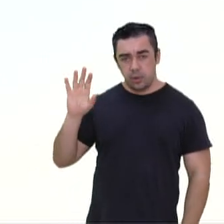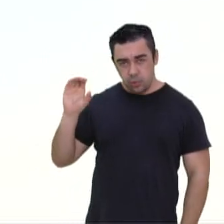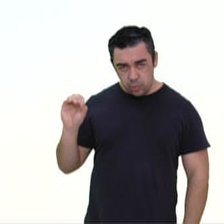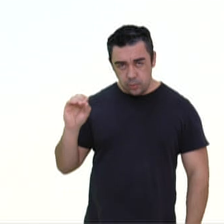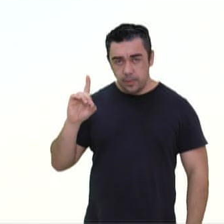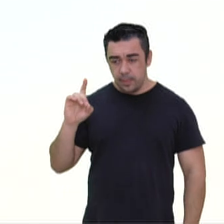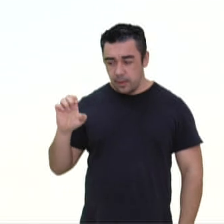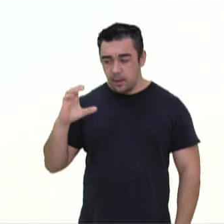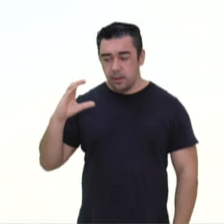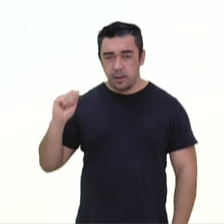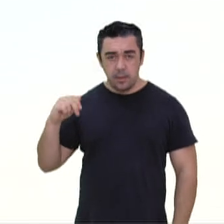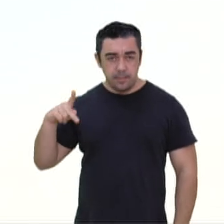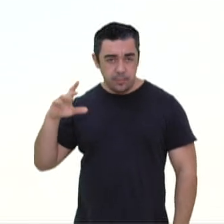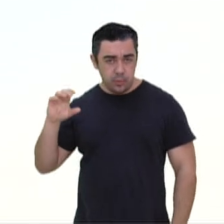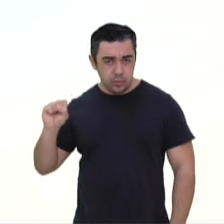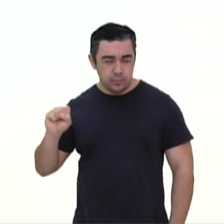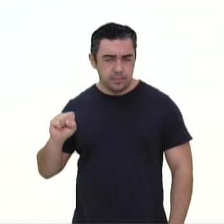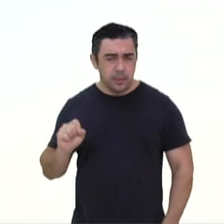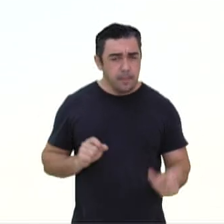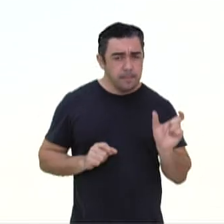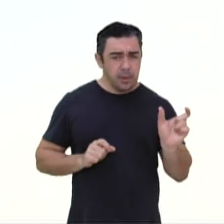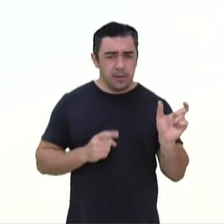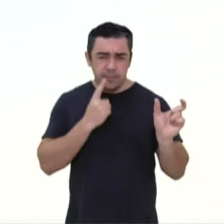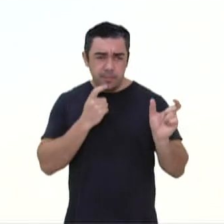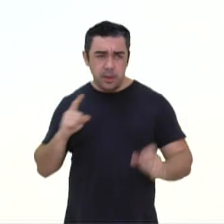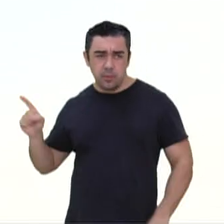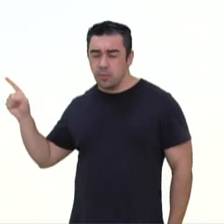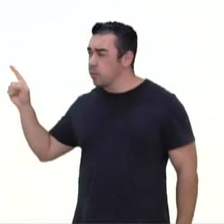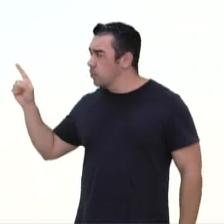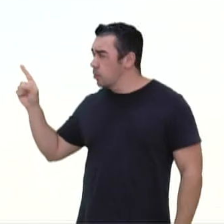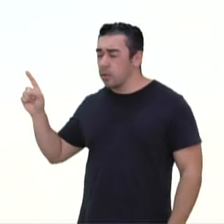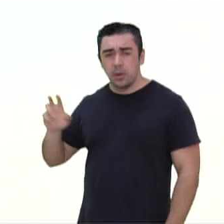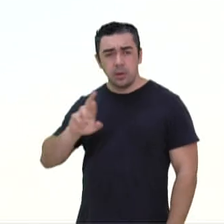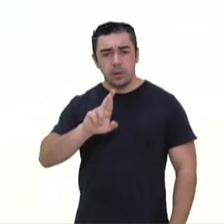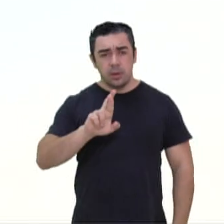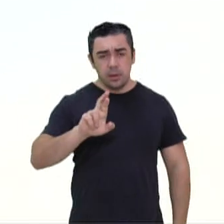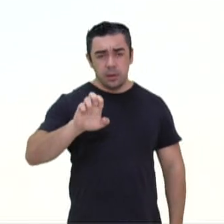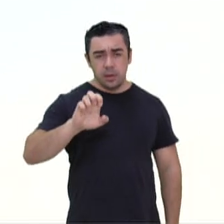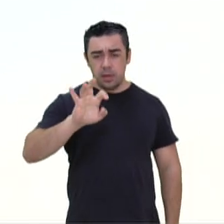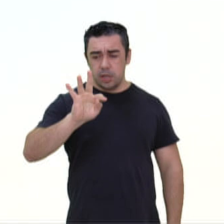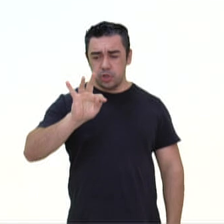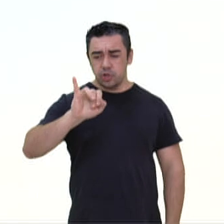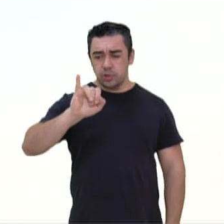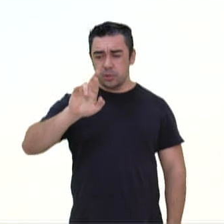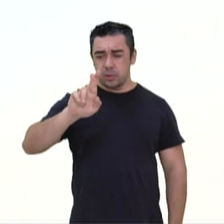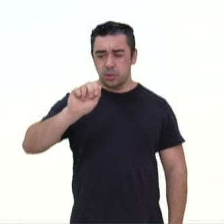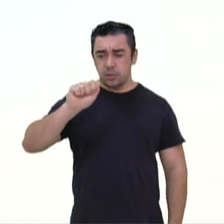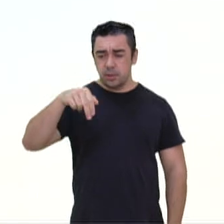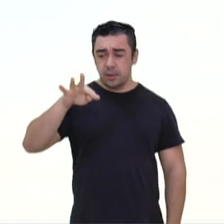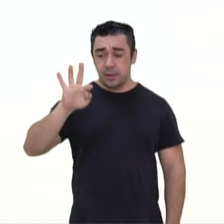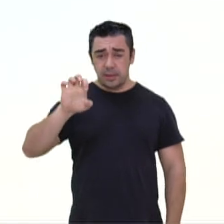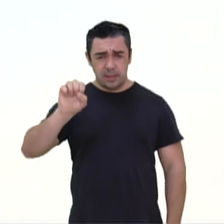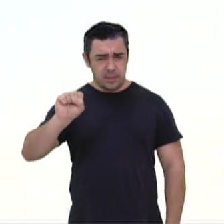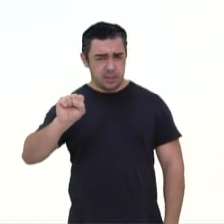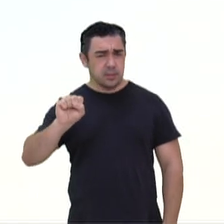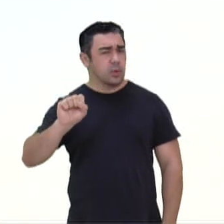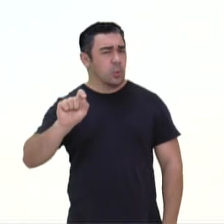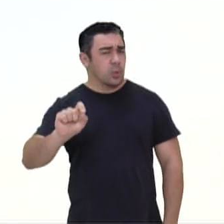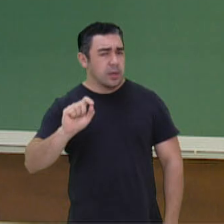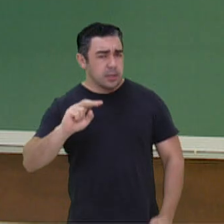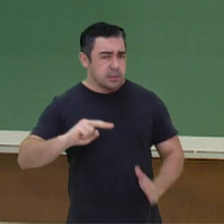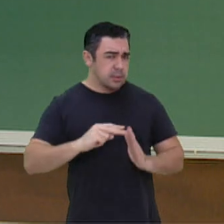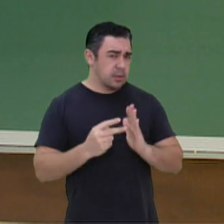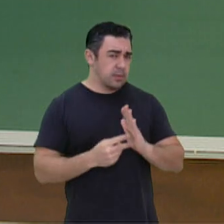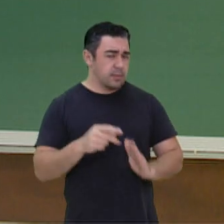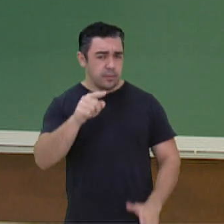antes, o nome Retirantes, para que na hora que estivermos lendo o texto, vocês consigam então